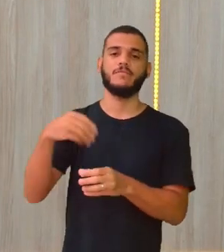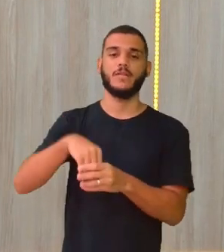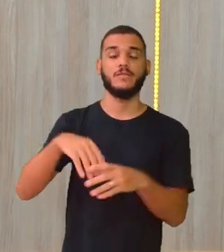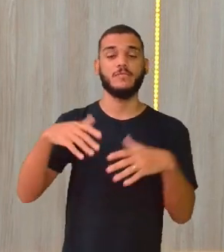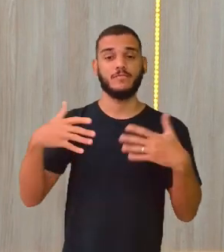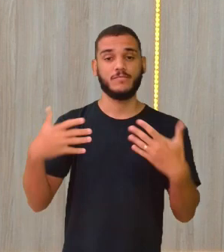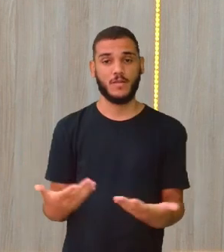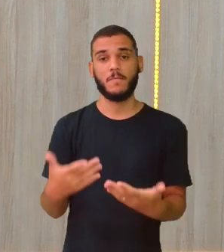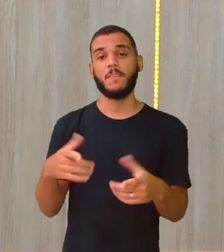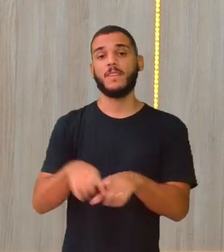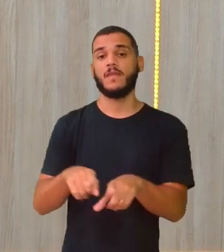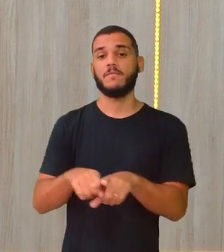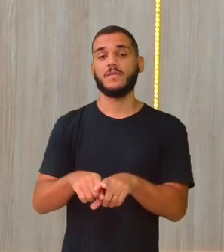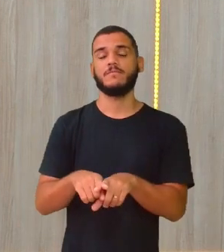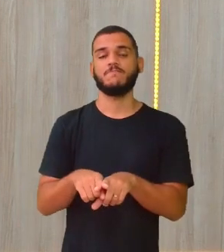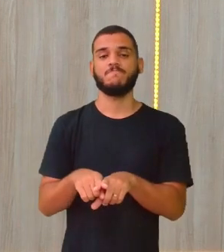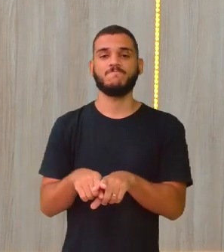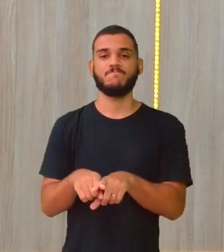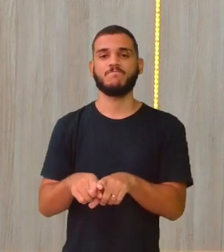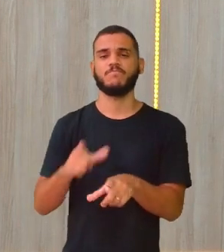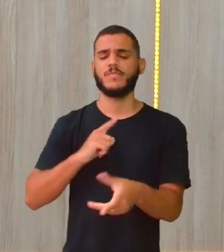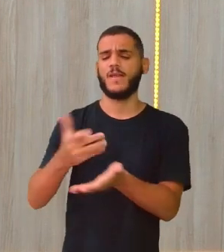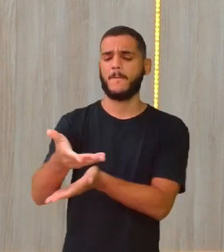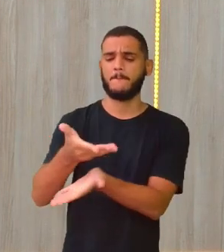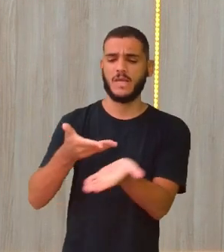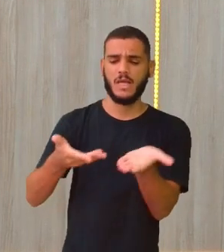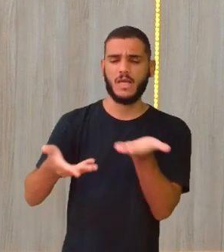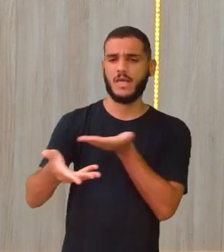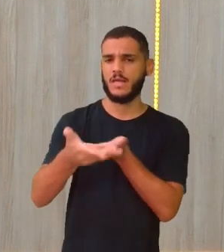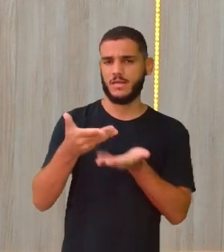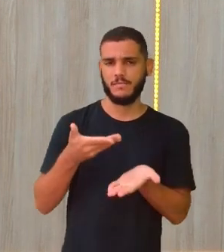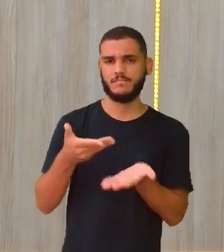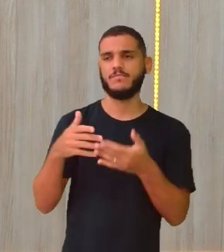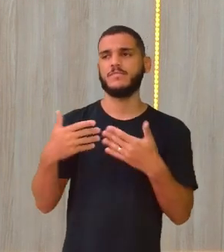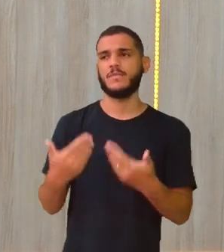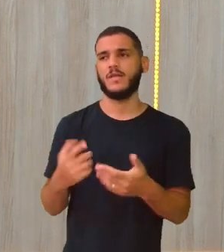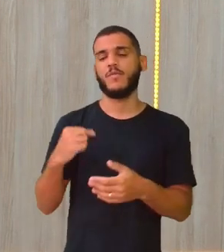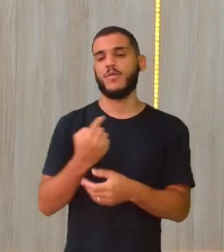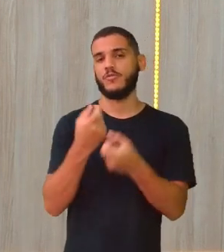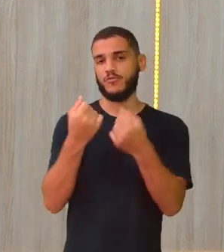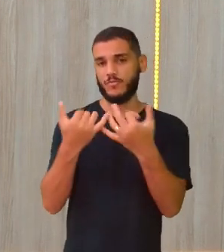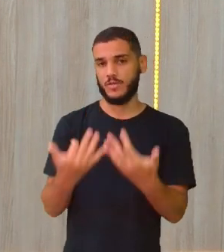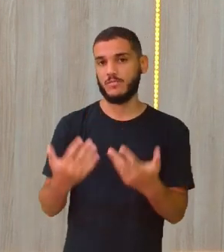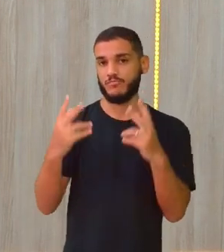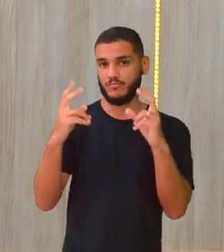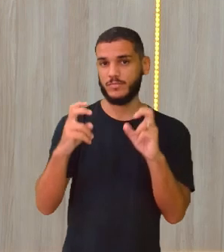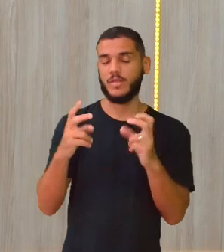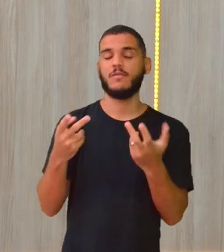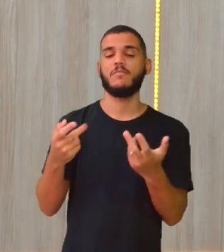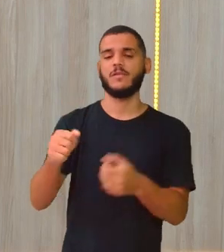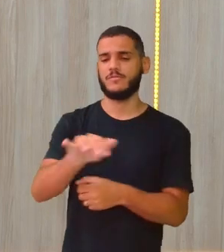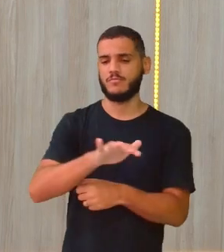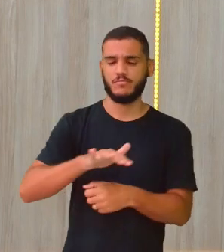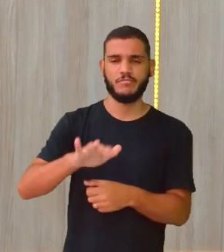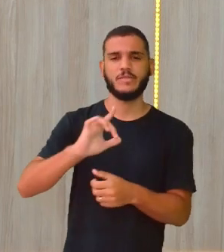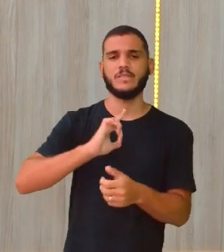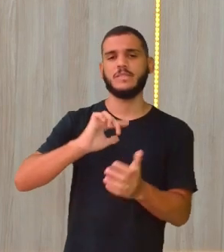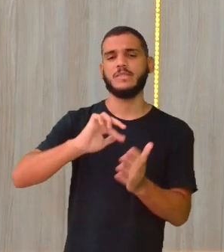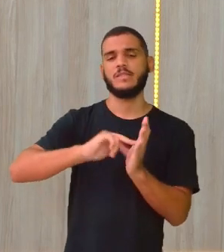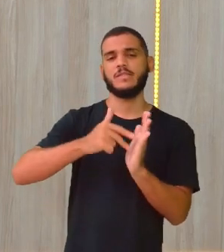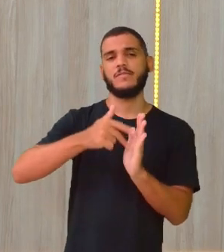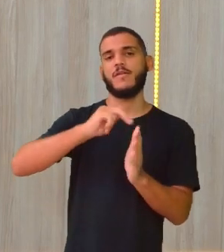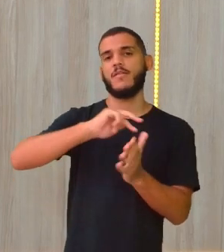e começa a fazer as suas relações, né? Aí, quando a gente fala de espaço, já dá para trazer muita coisa, porque o espaço é